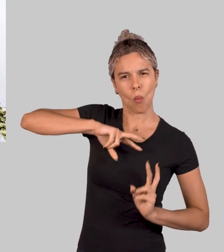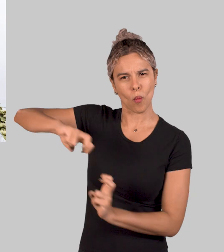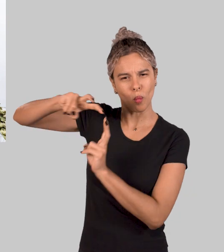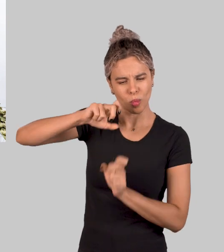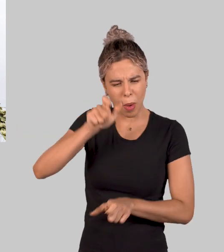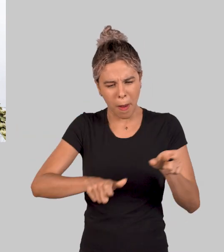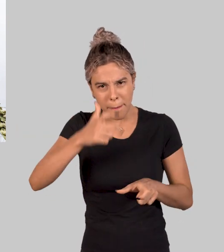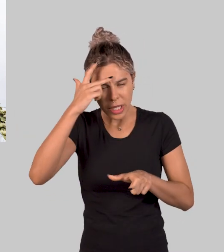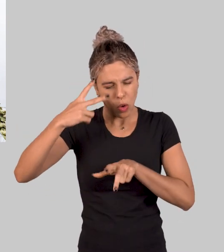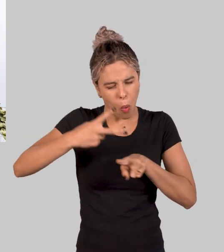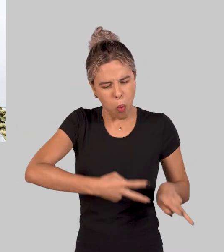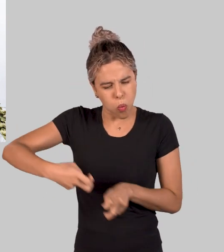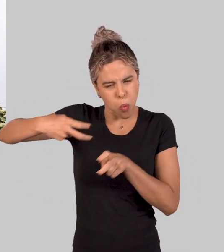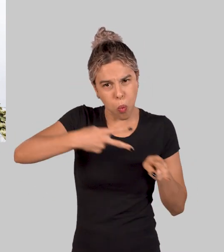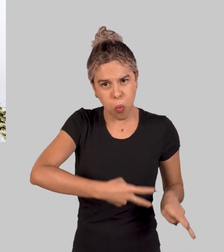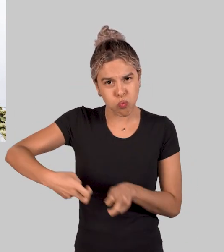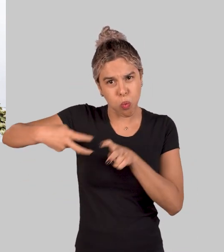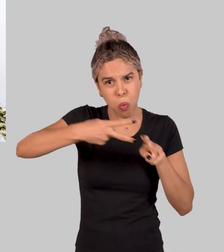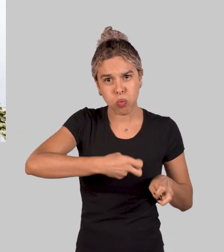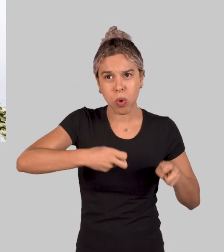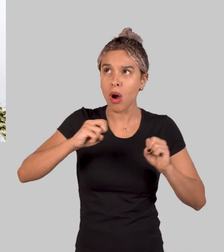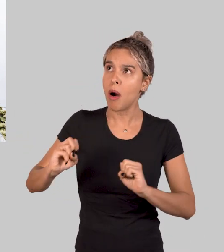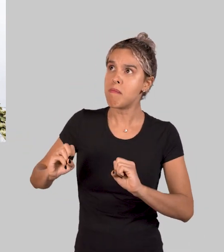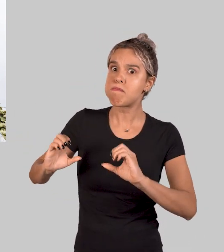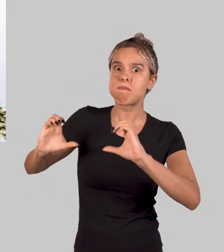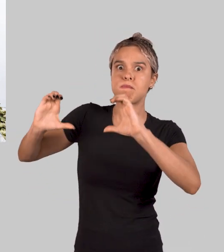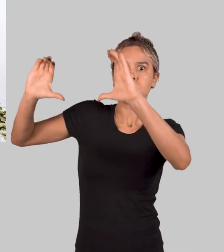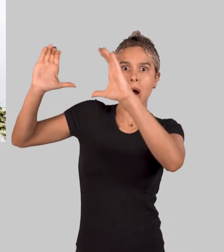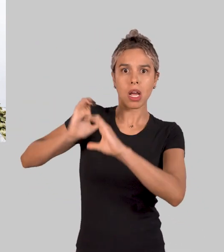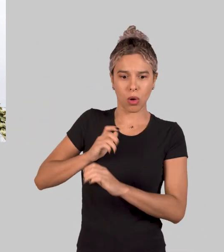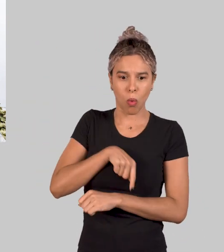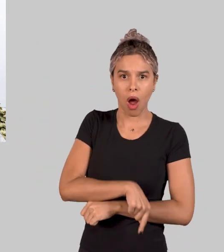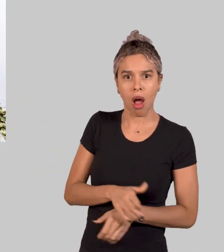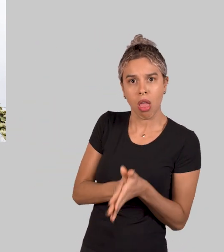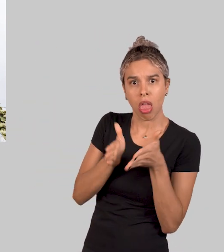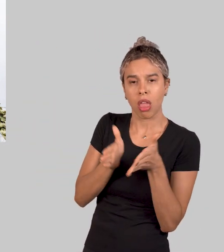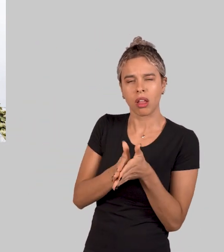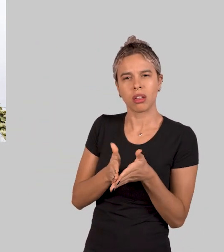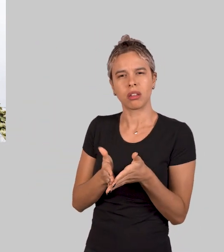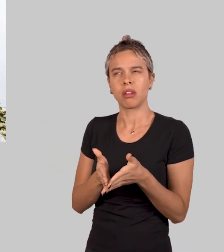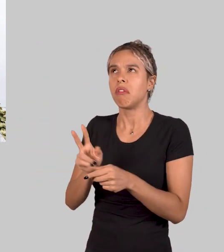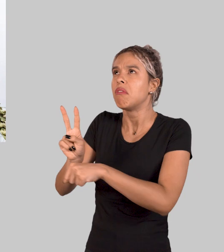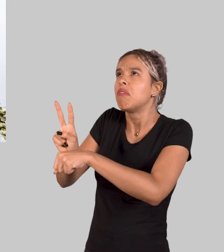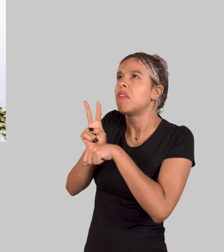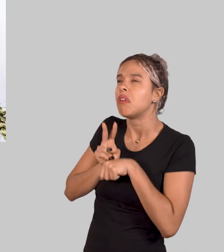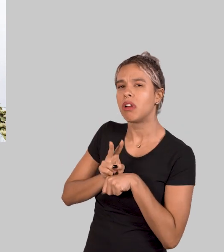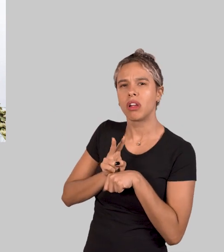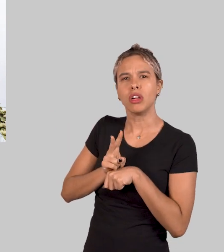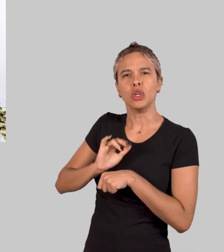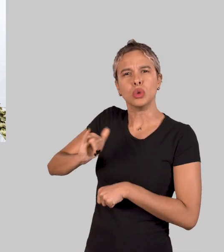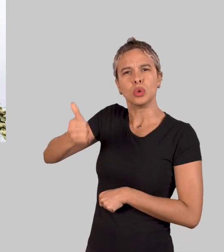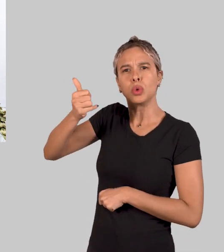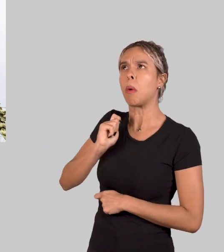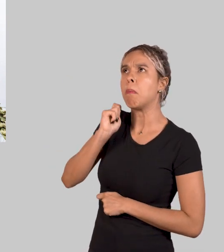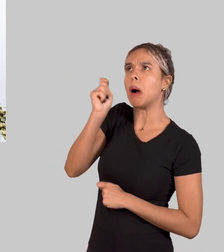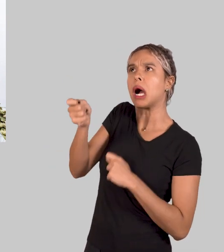exploração, de pessoas, terras e recursos naturais, que resultou na sua situação de subdesenvolvimento, ainda terá algo a pagar aos seus antigos